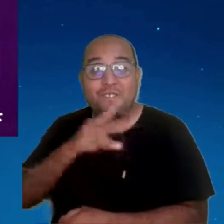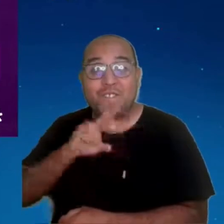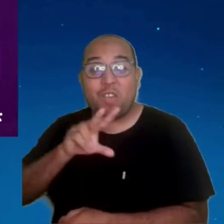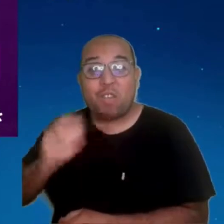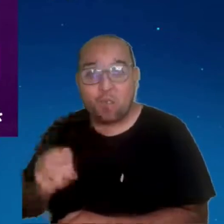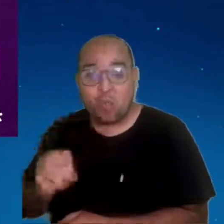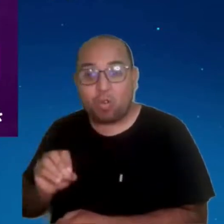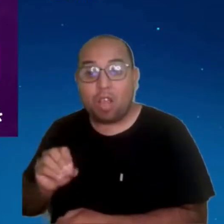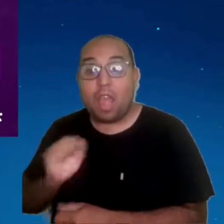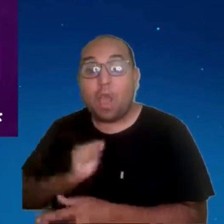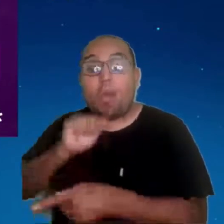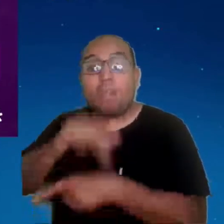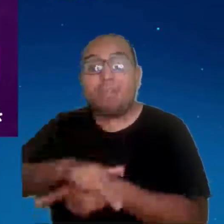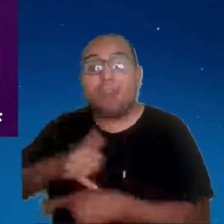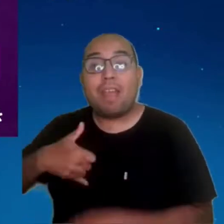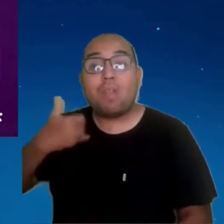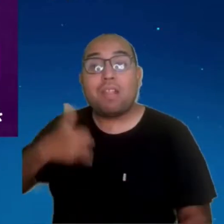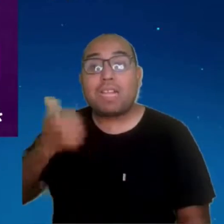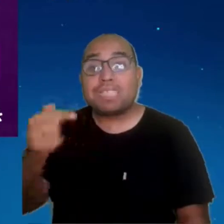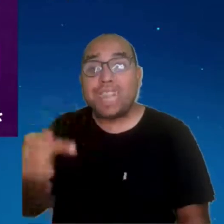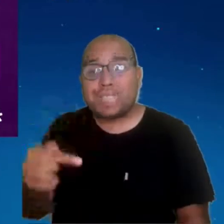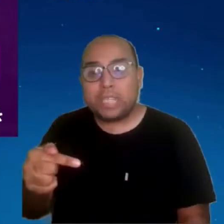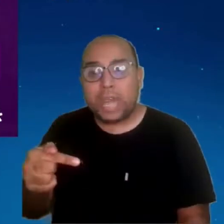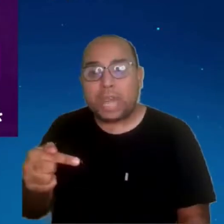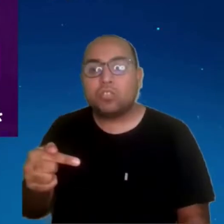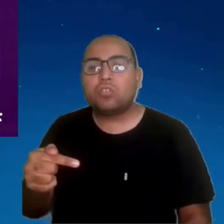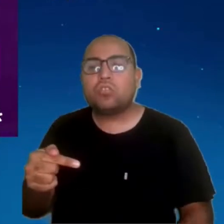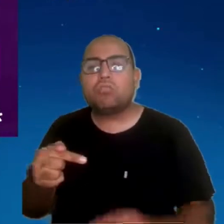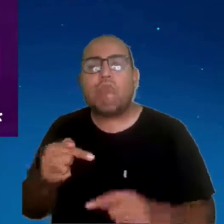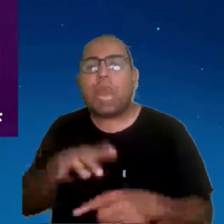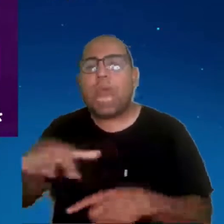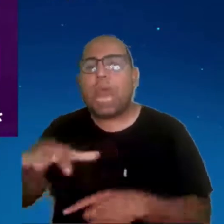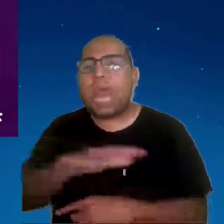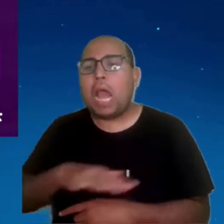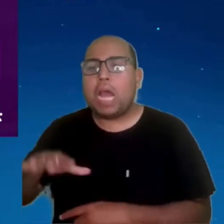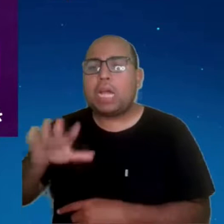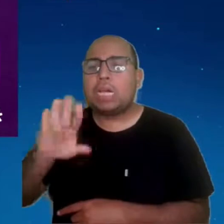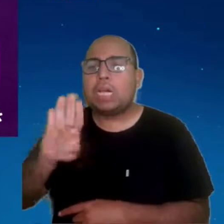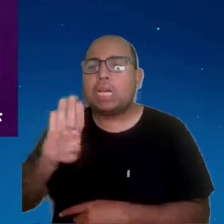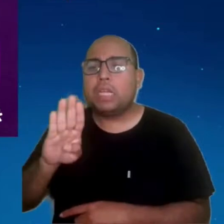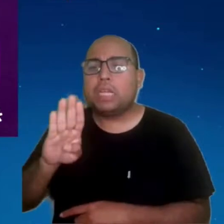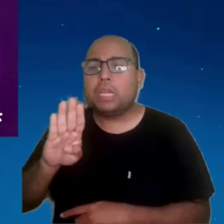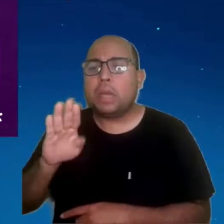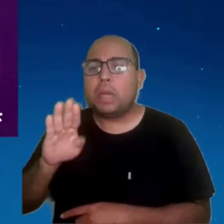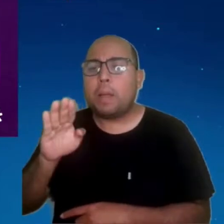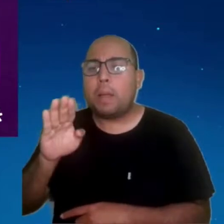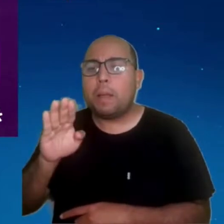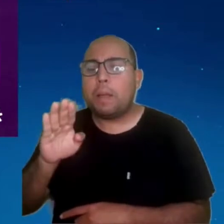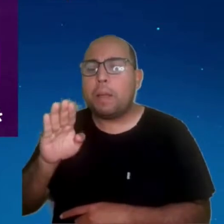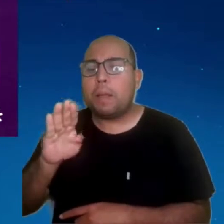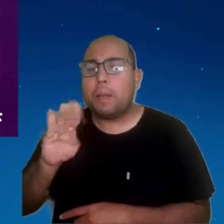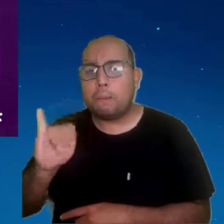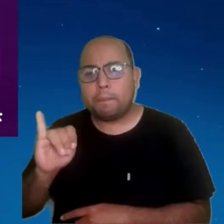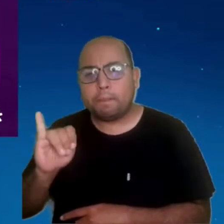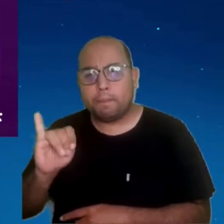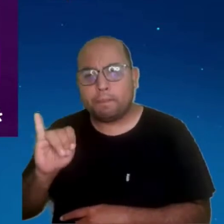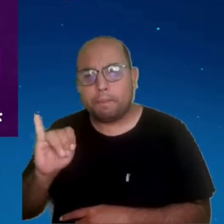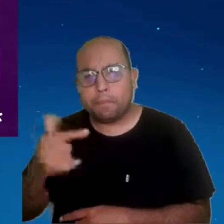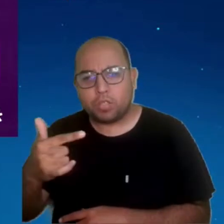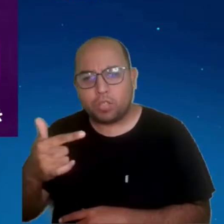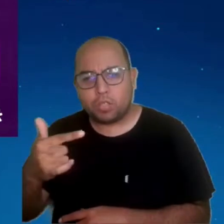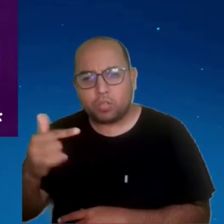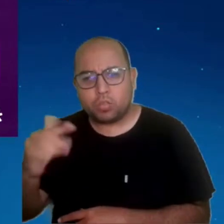Muito tempo na área de B2C, e há quatro anos eu estou no B2B. E eu falo internamente, a gente discute, que o 5G vai